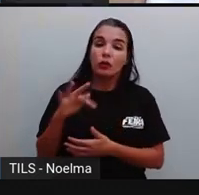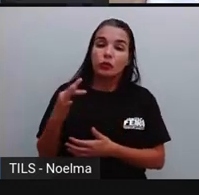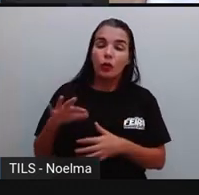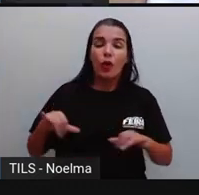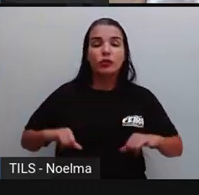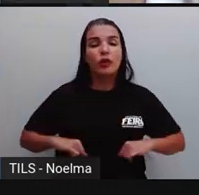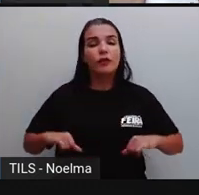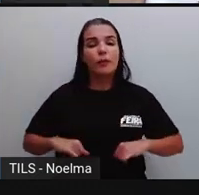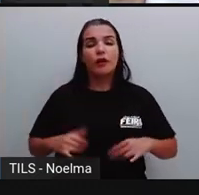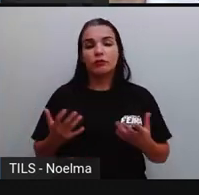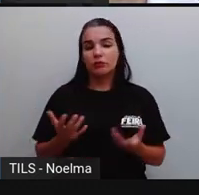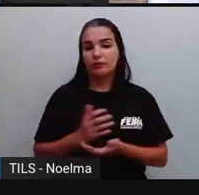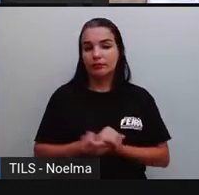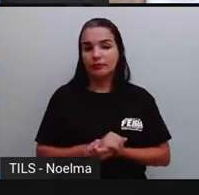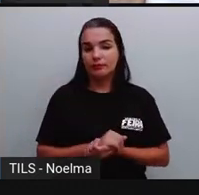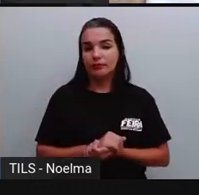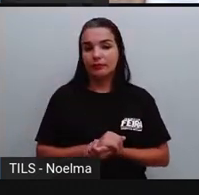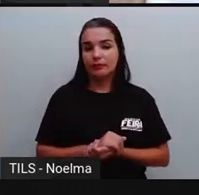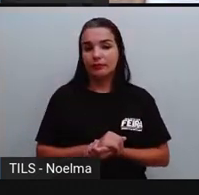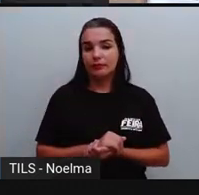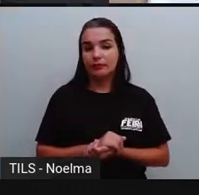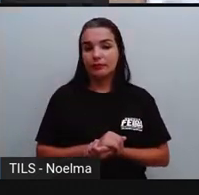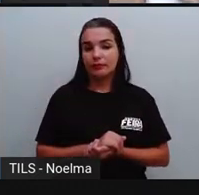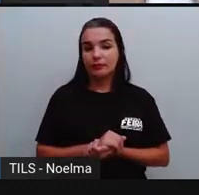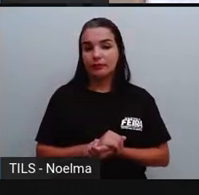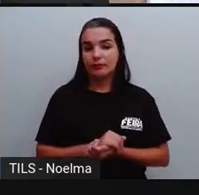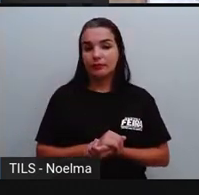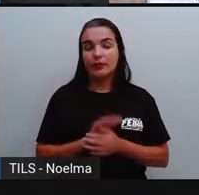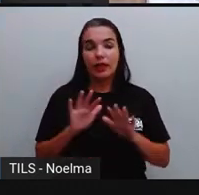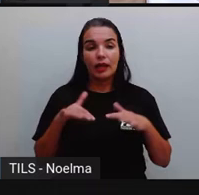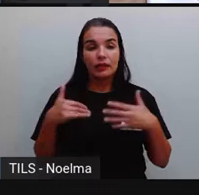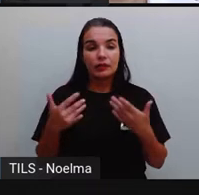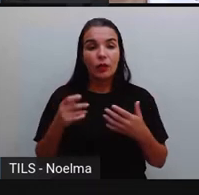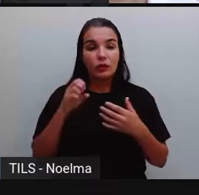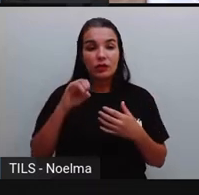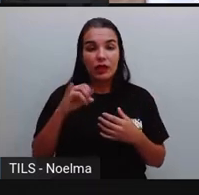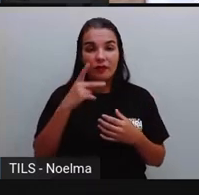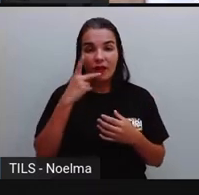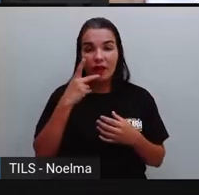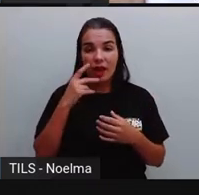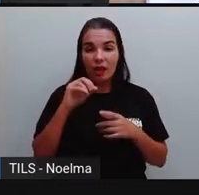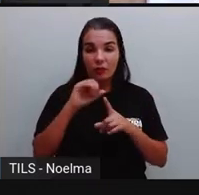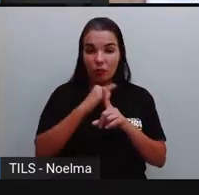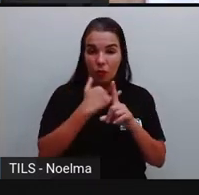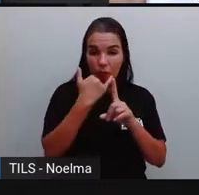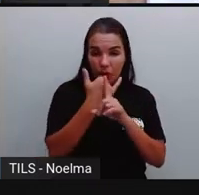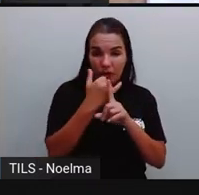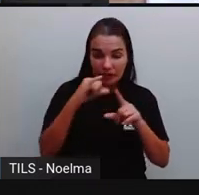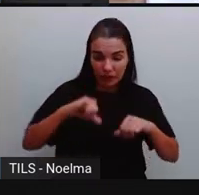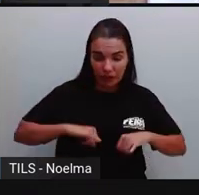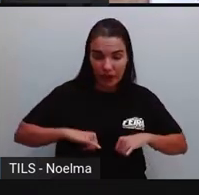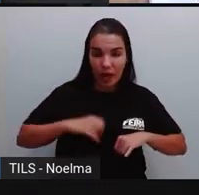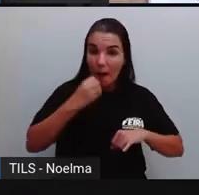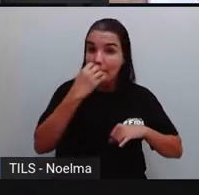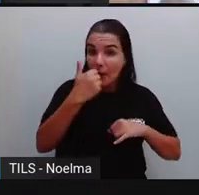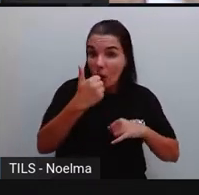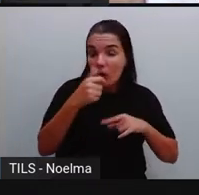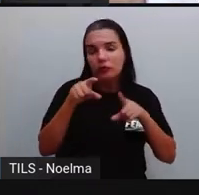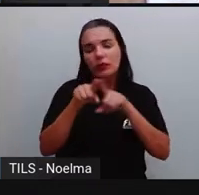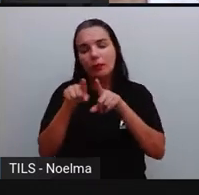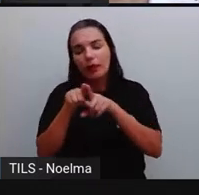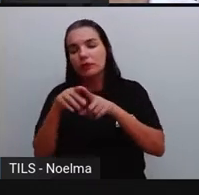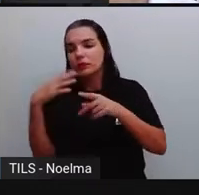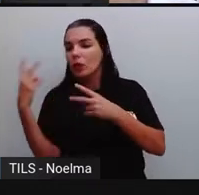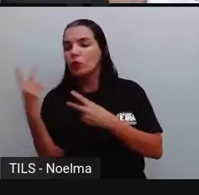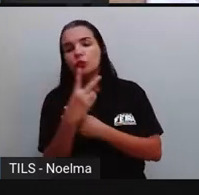Então, é... Falar que está sofrendo bullying é um alívio tanto para a vítima como